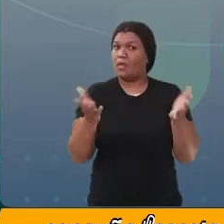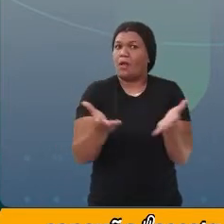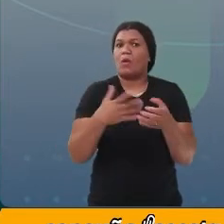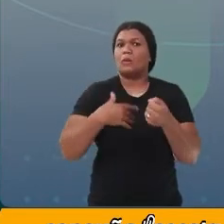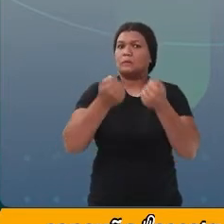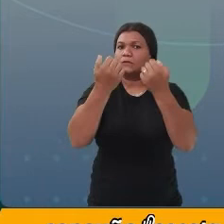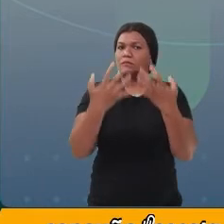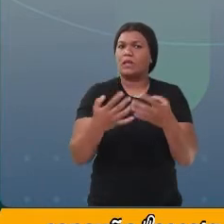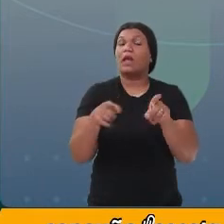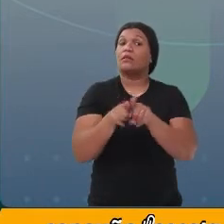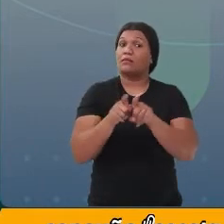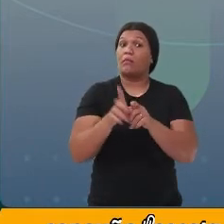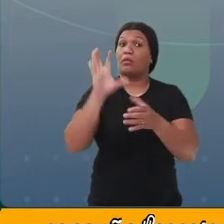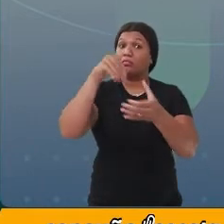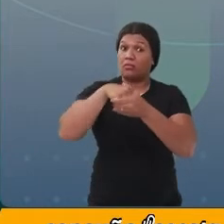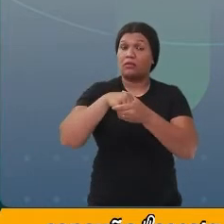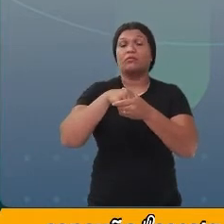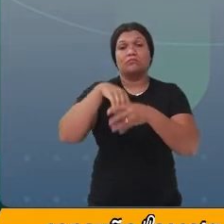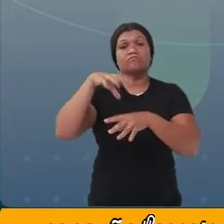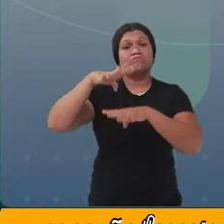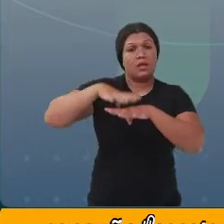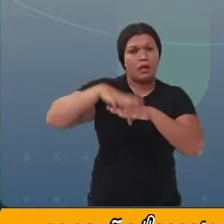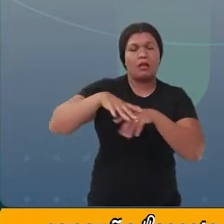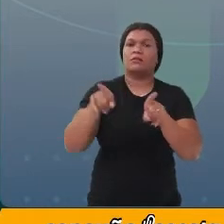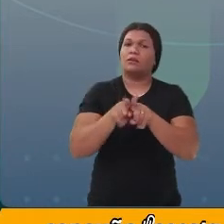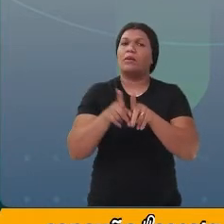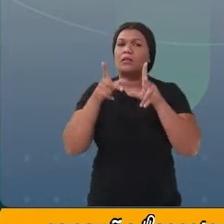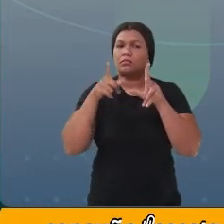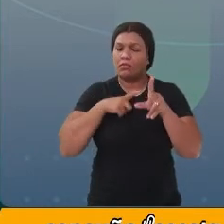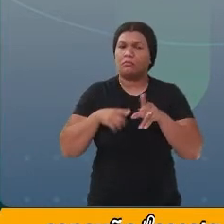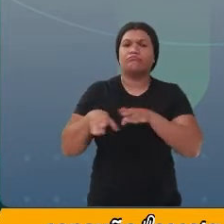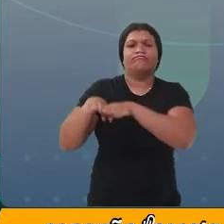também temos padrões. Quer ver só?